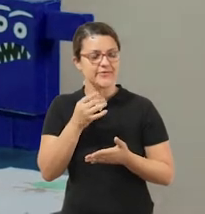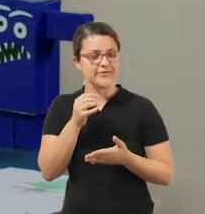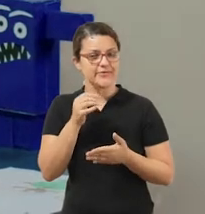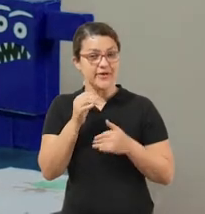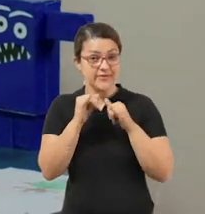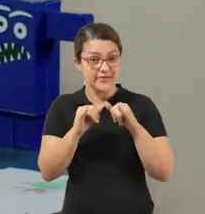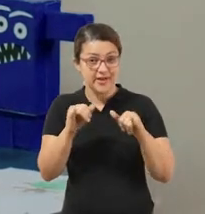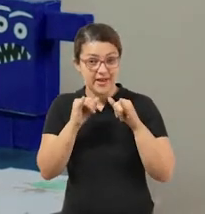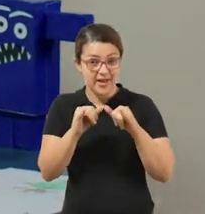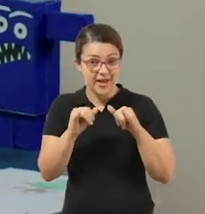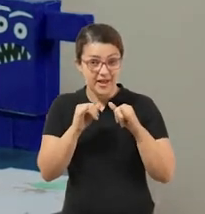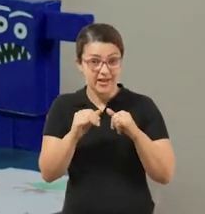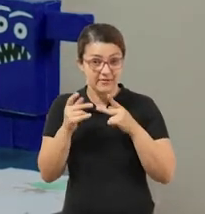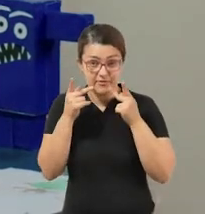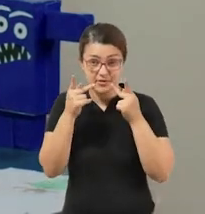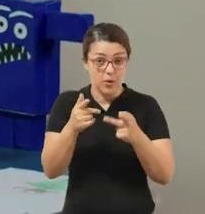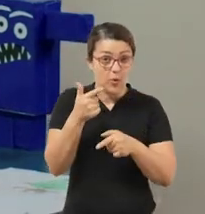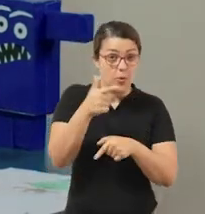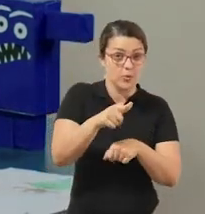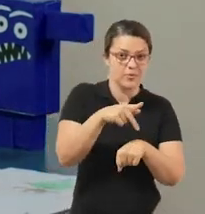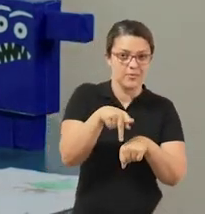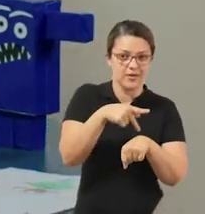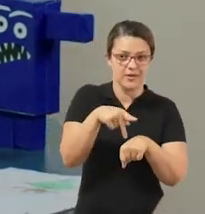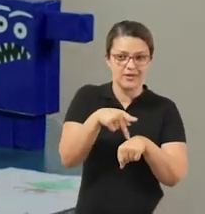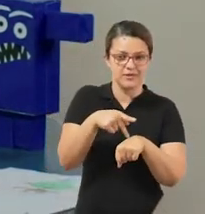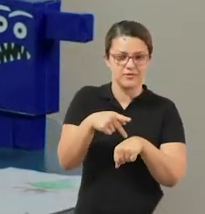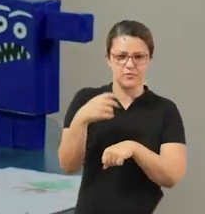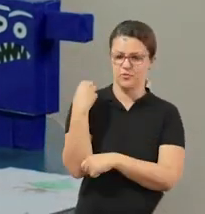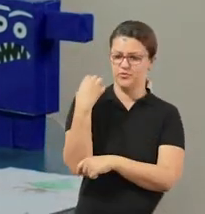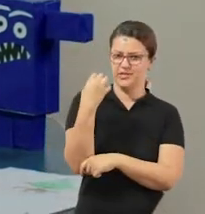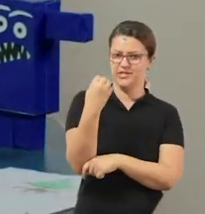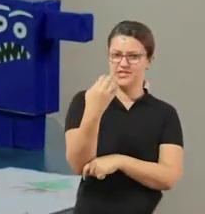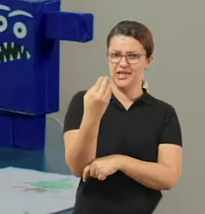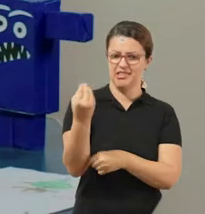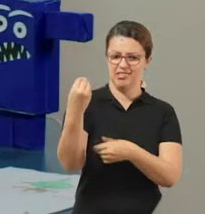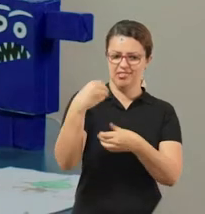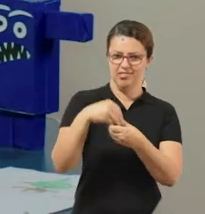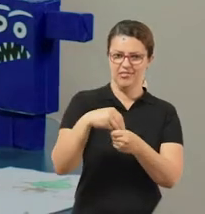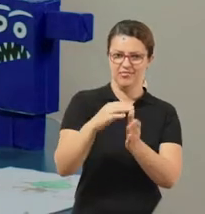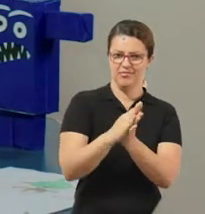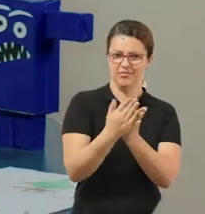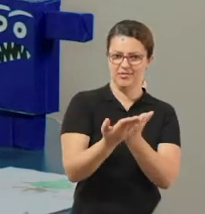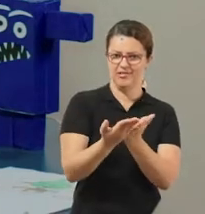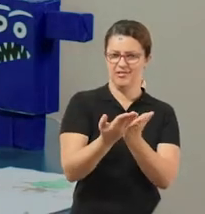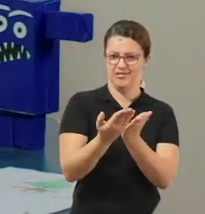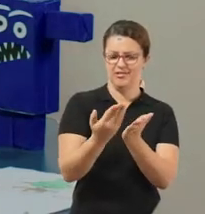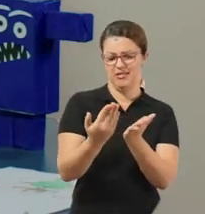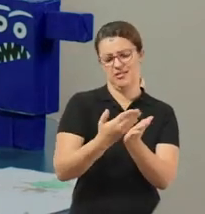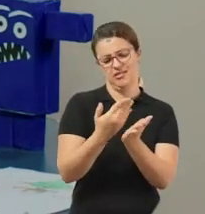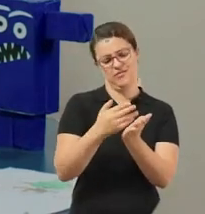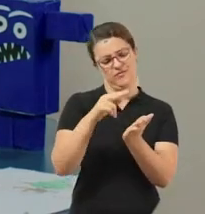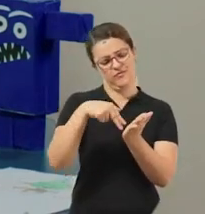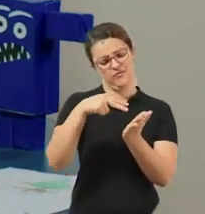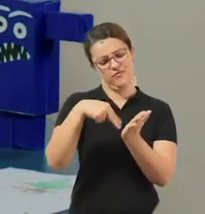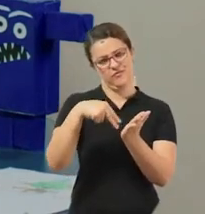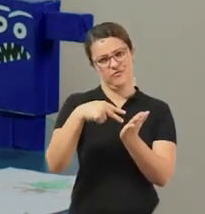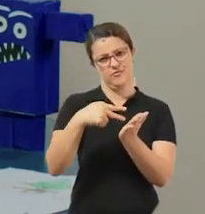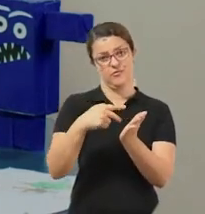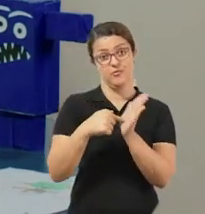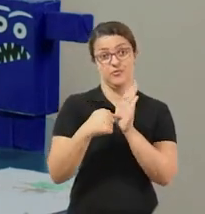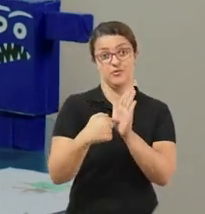países, porém vamos viajar nos livros. Vou apresentar hoje para vocês algumas histórias